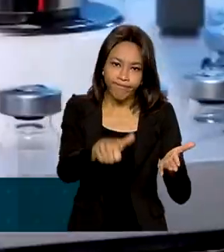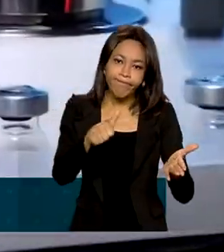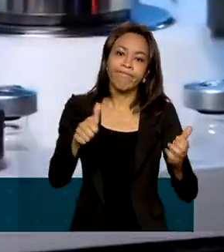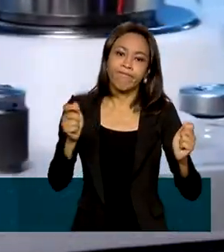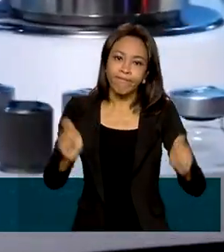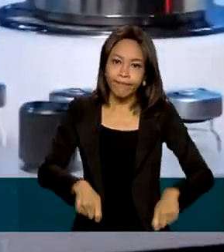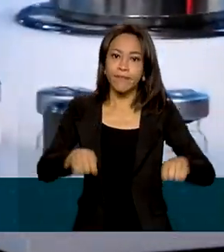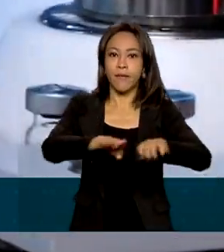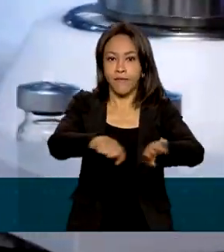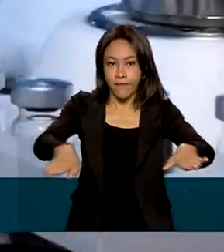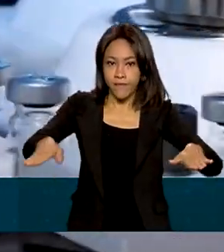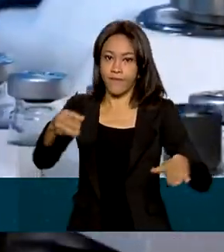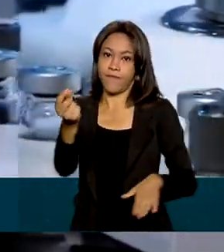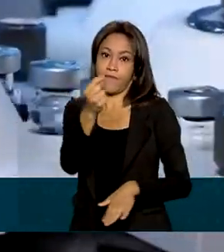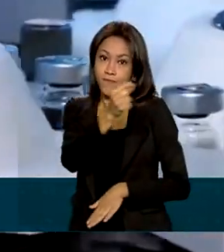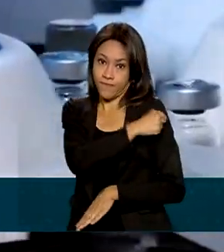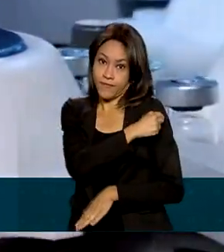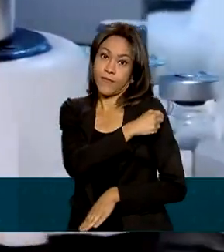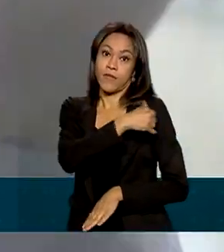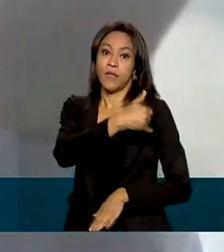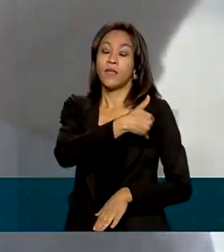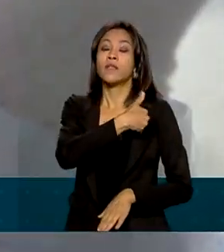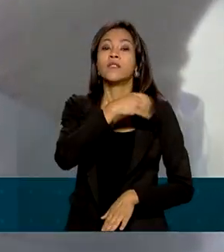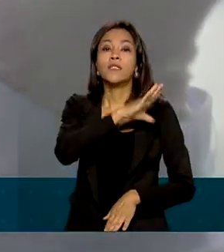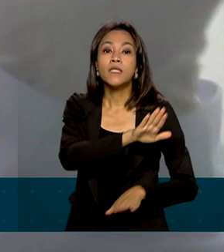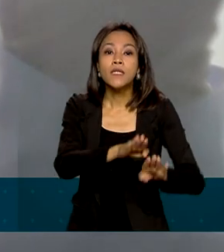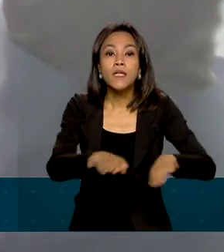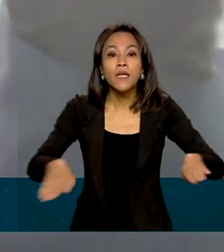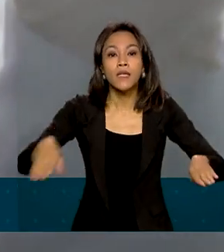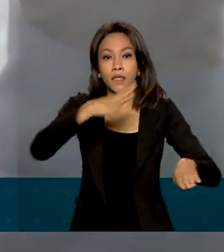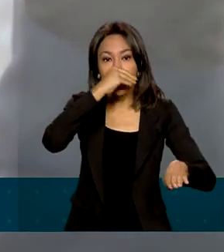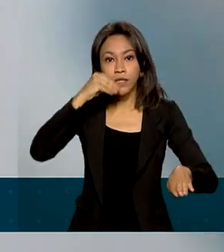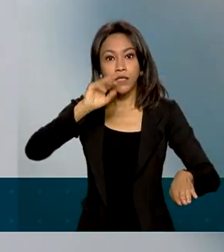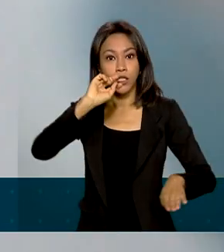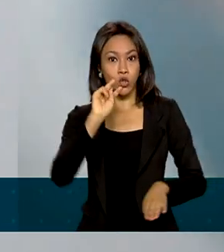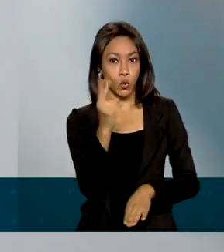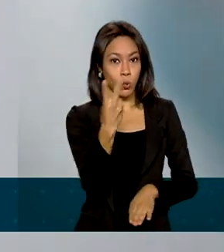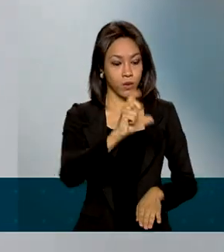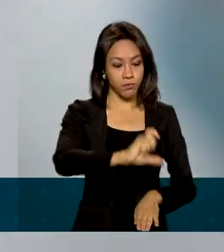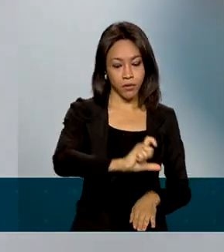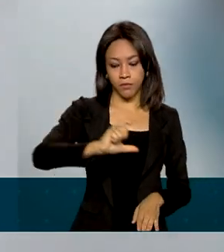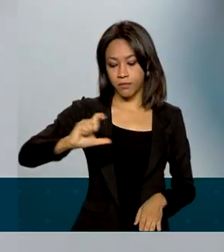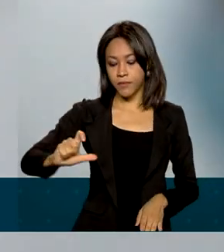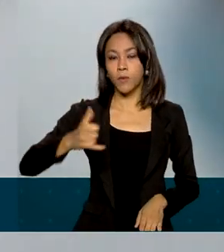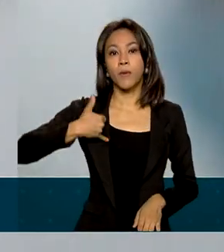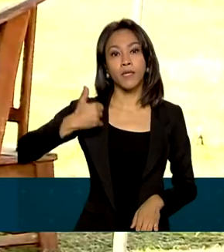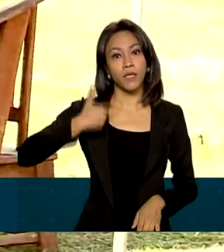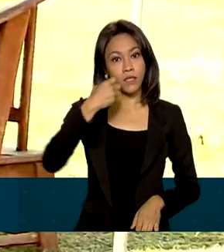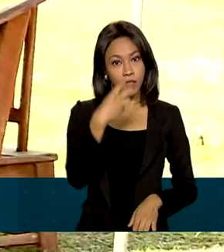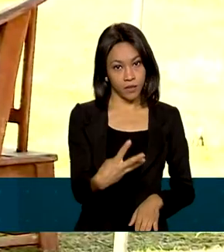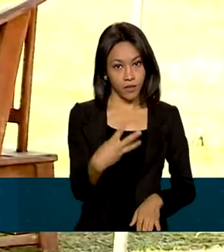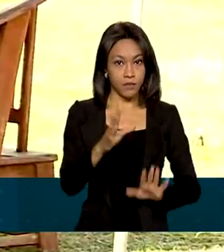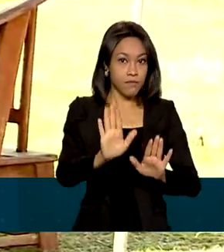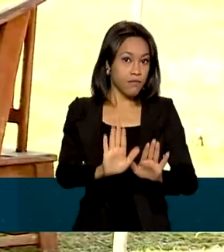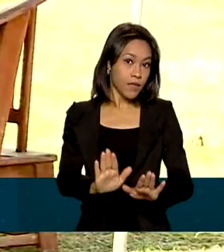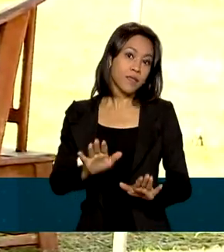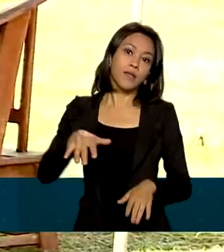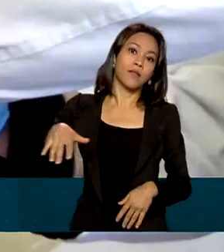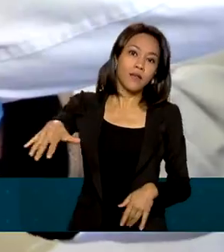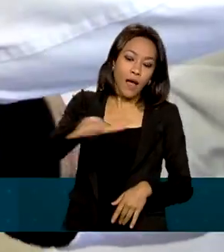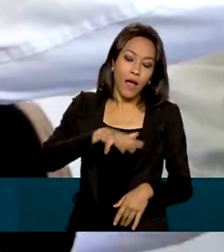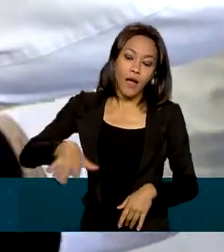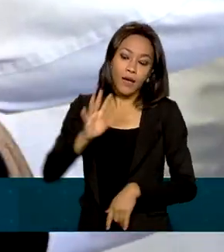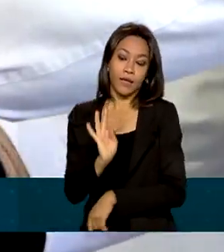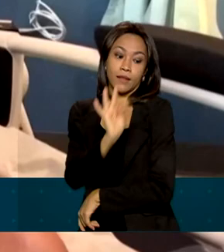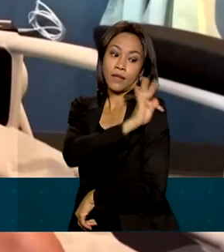adolescentes e pediu para aplicar duas doses pediátricas a partir de 3 anos de idade. Mas a área técnica